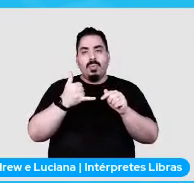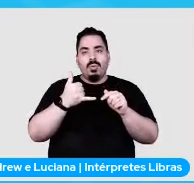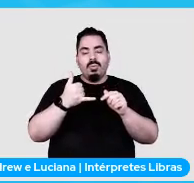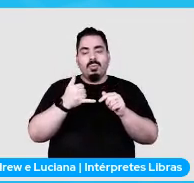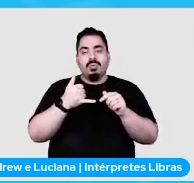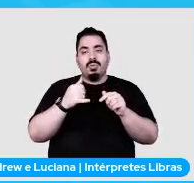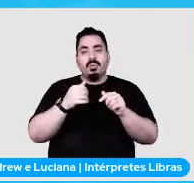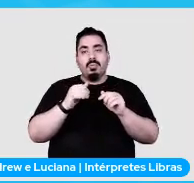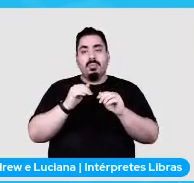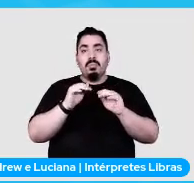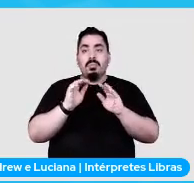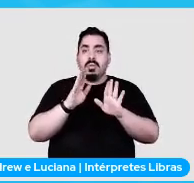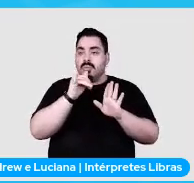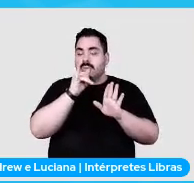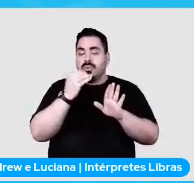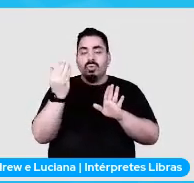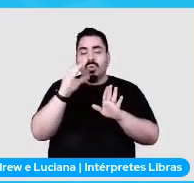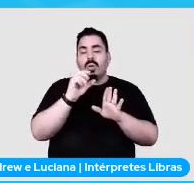sei lá